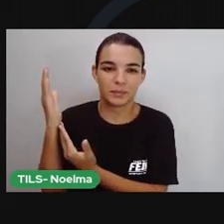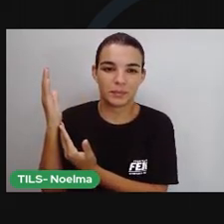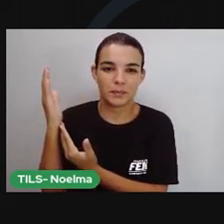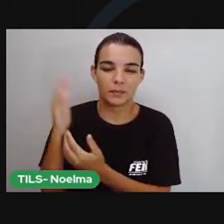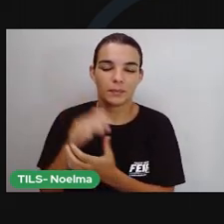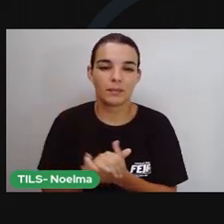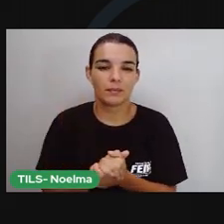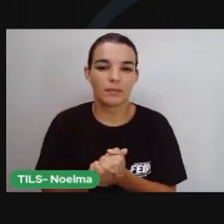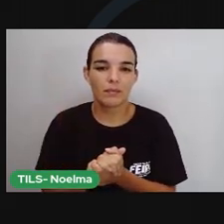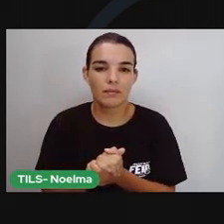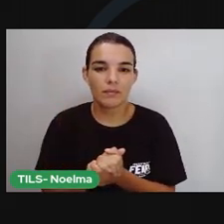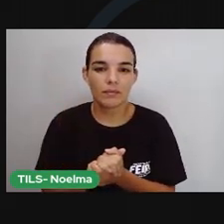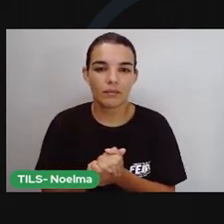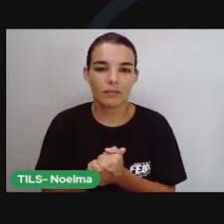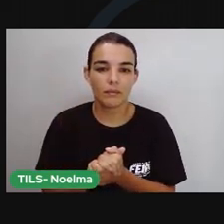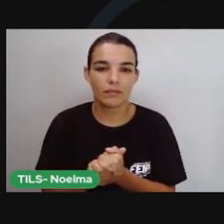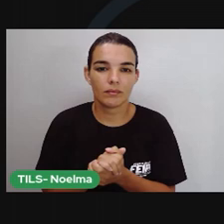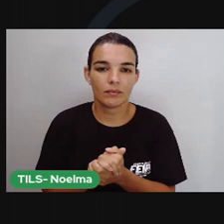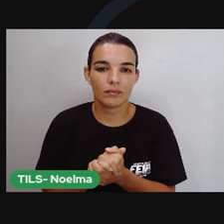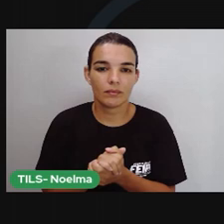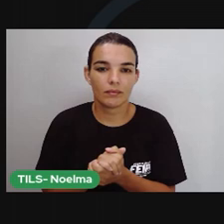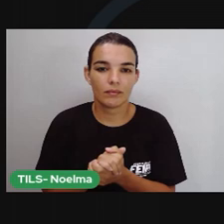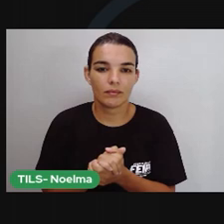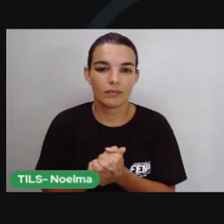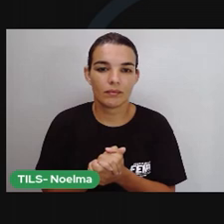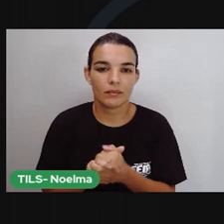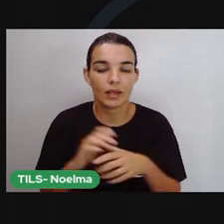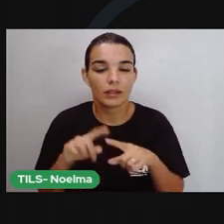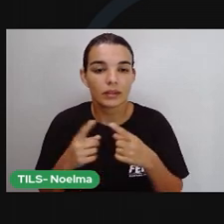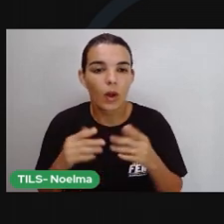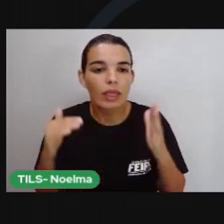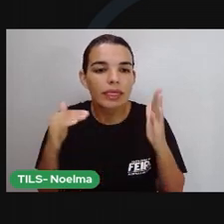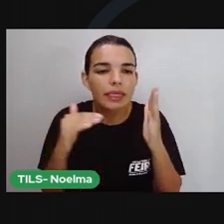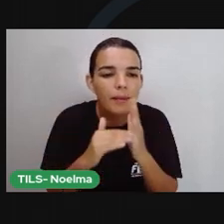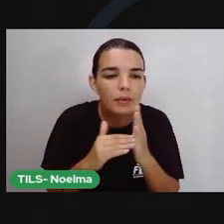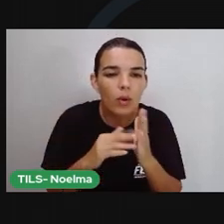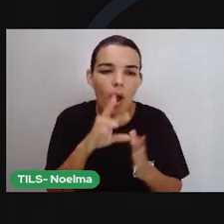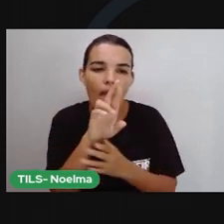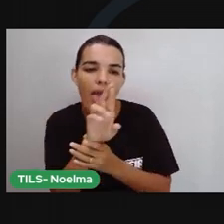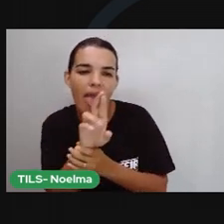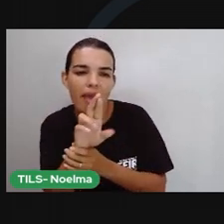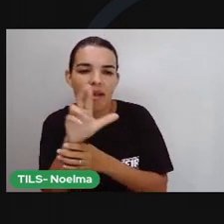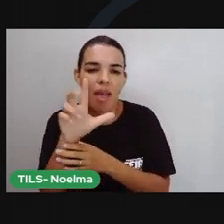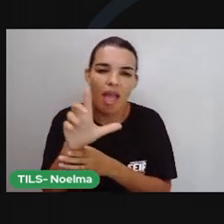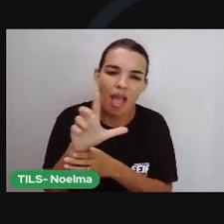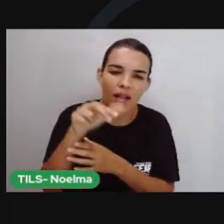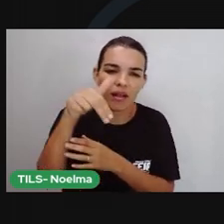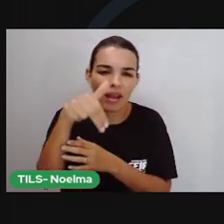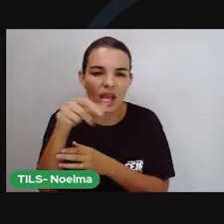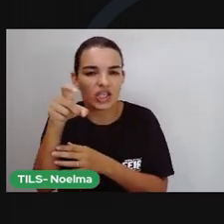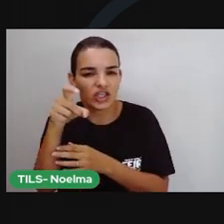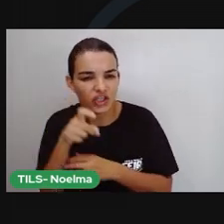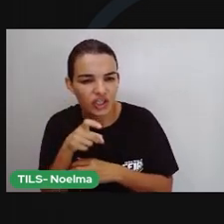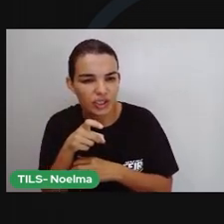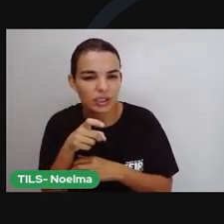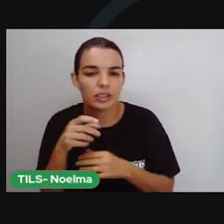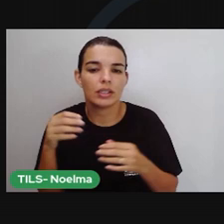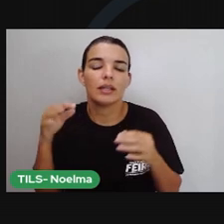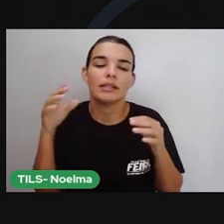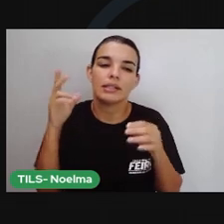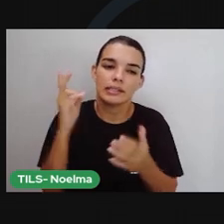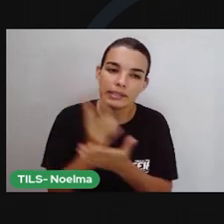Barata. As palavras paroxítonas que possuem essas terminações são